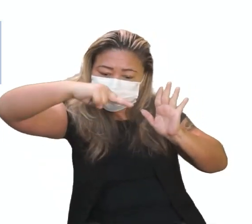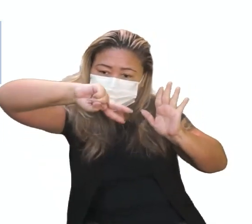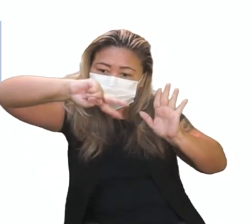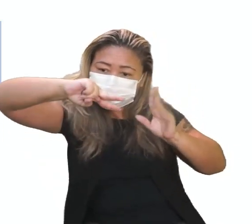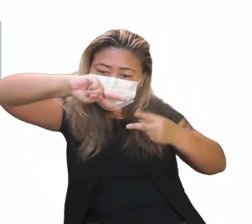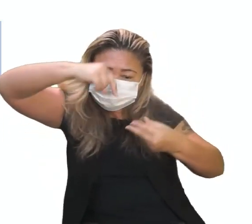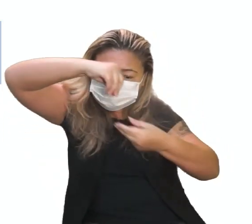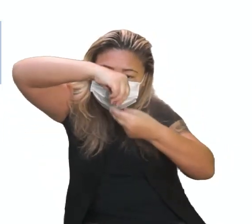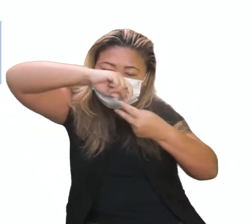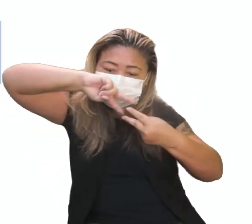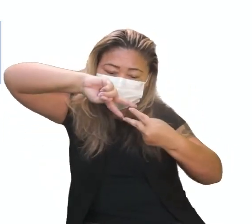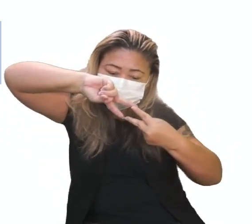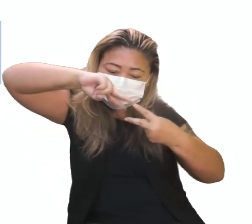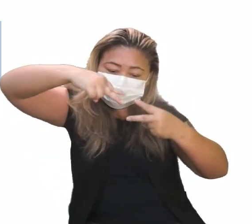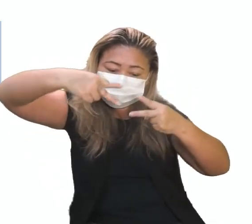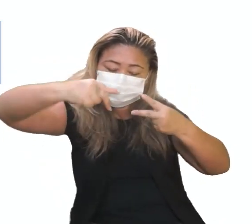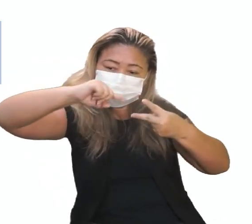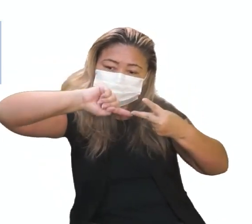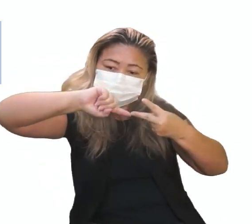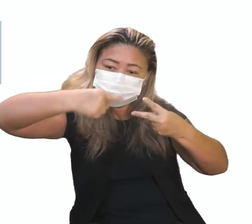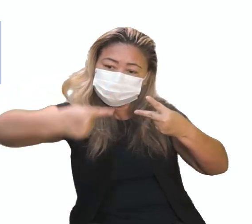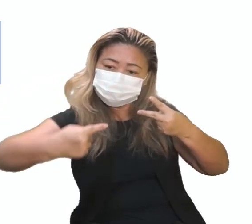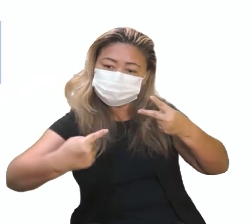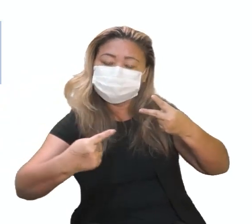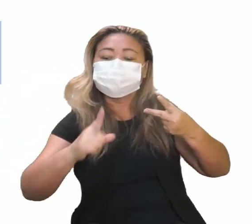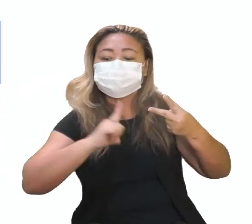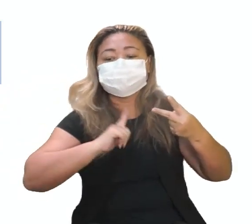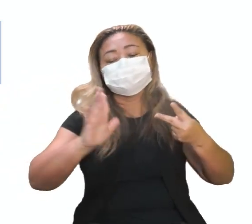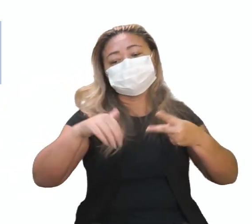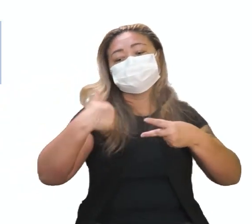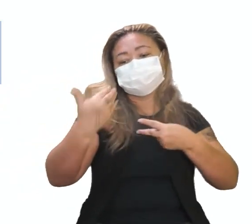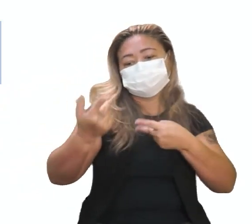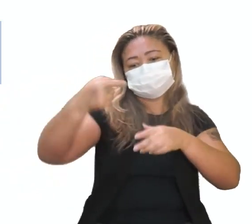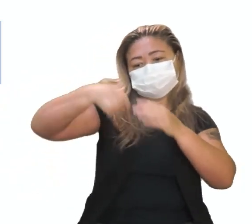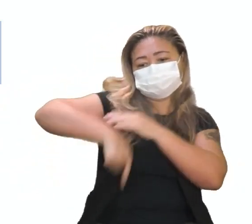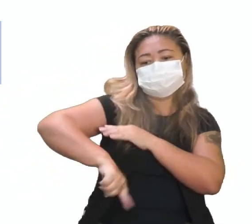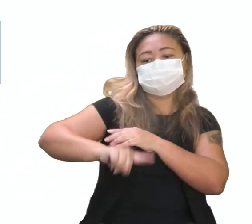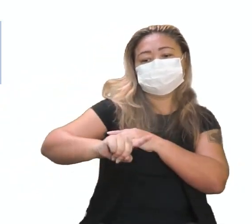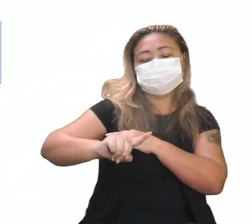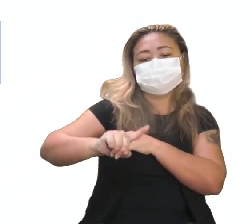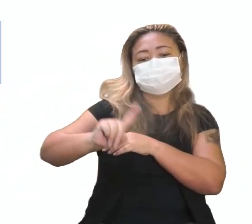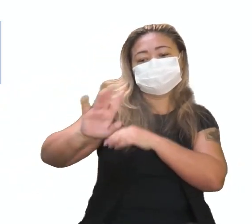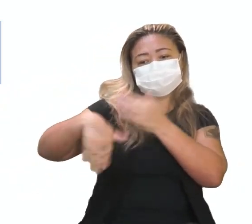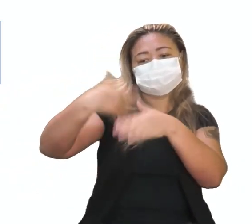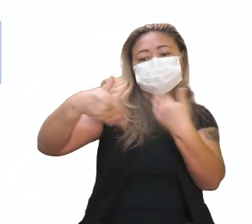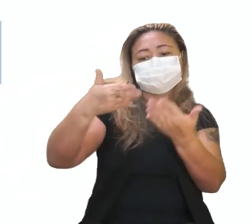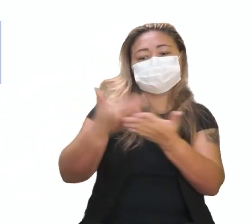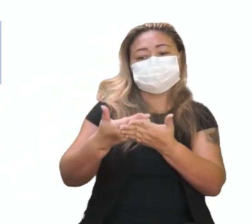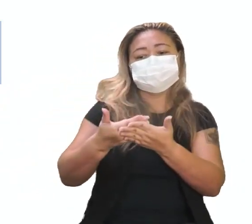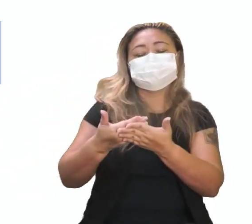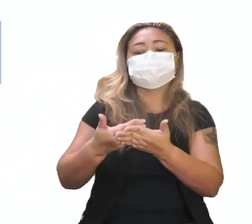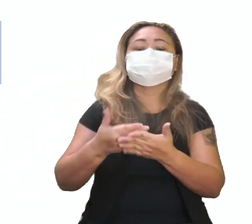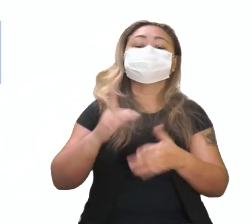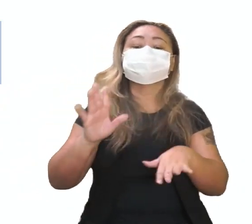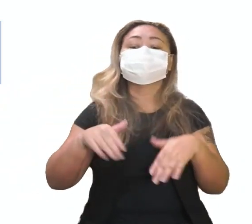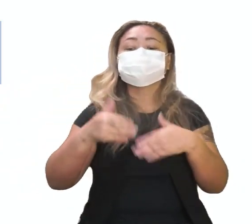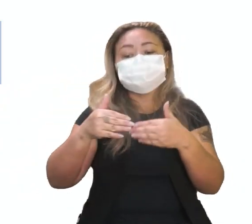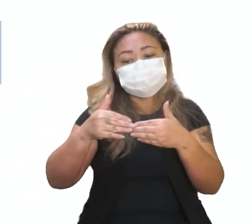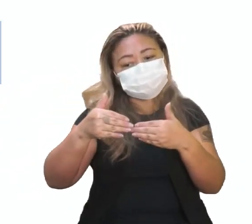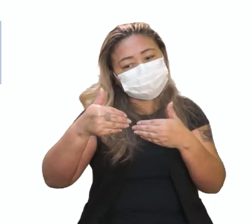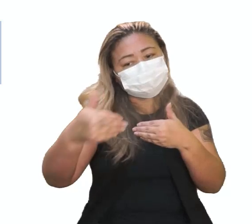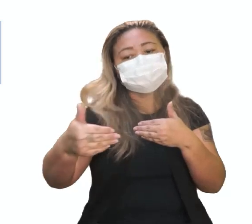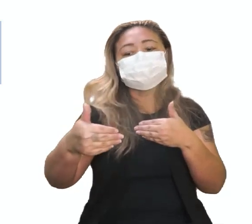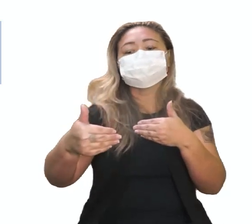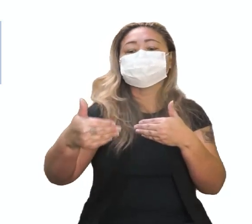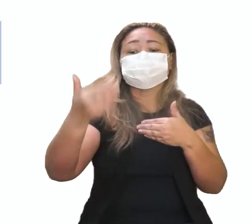material, ácido desóxido ribonucleico, que nós vamos aprofundar um pouquinho nas próximas aulas. E, a partir